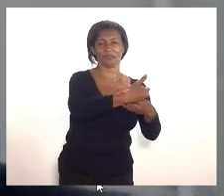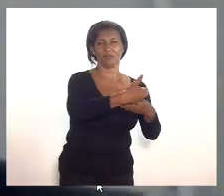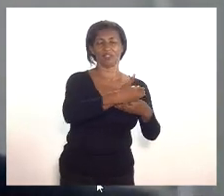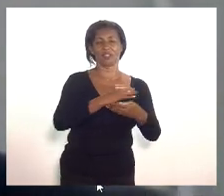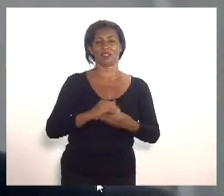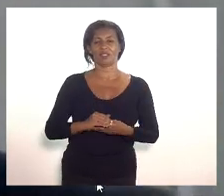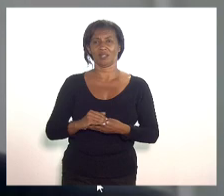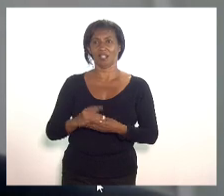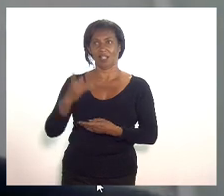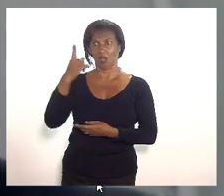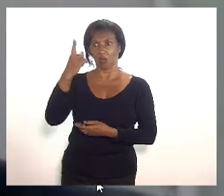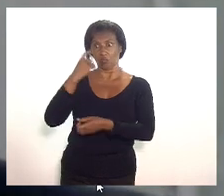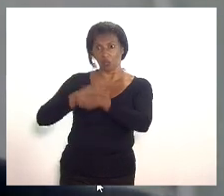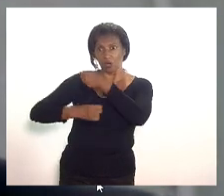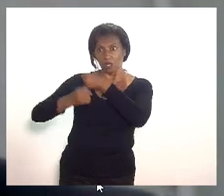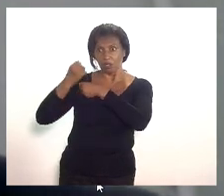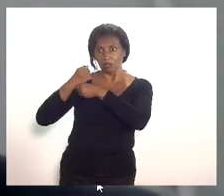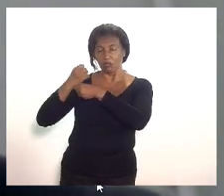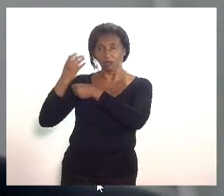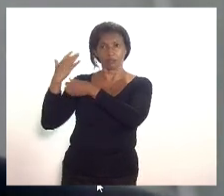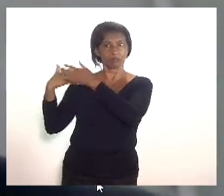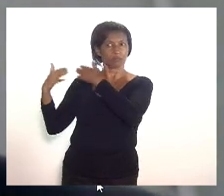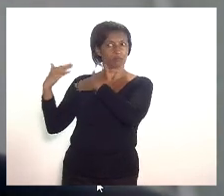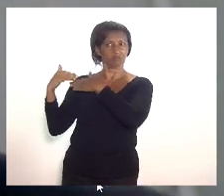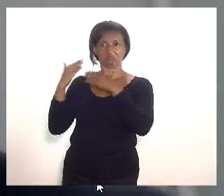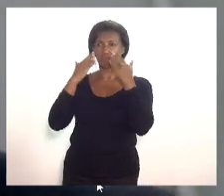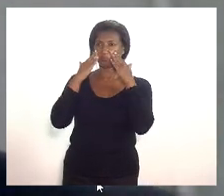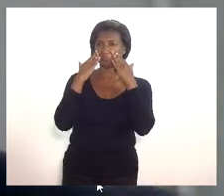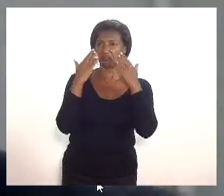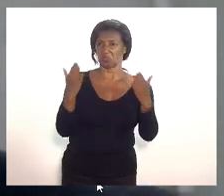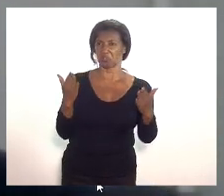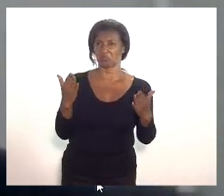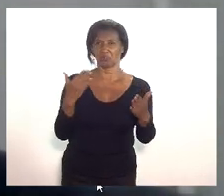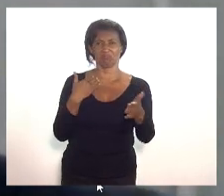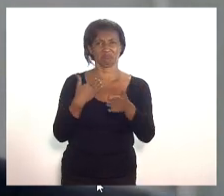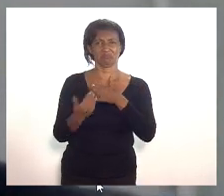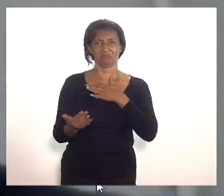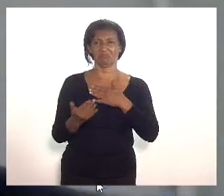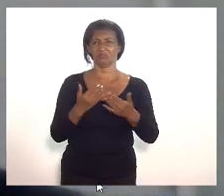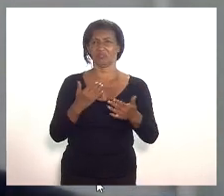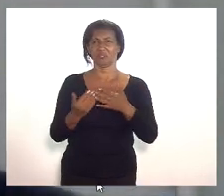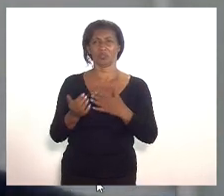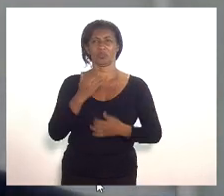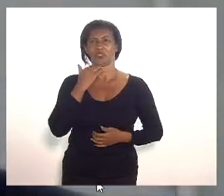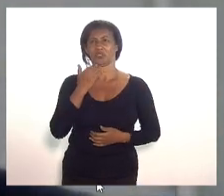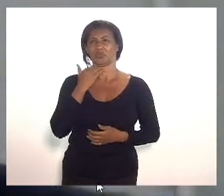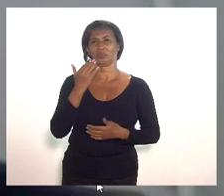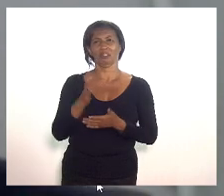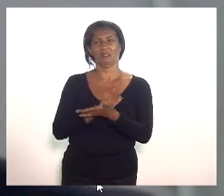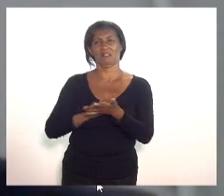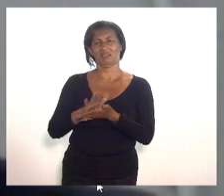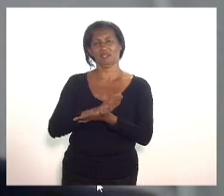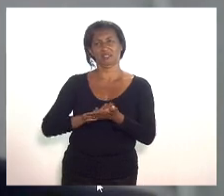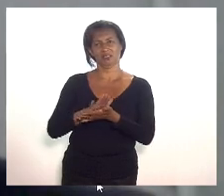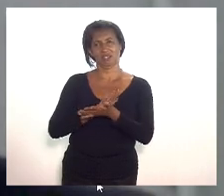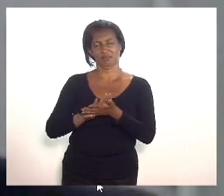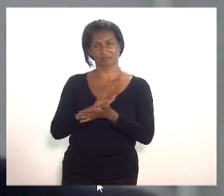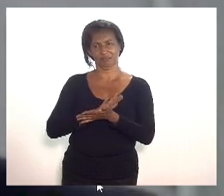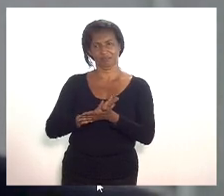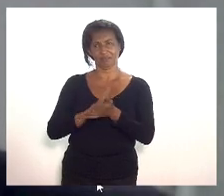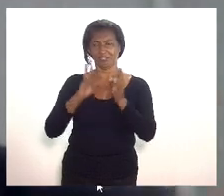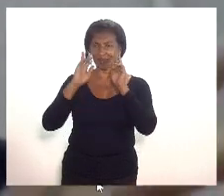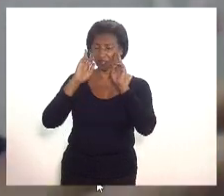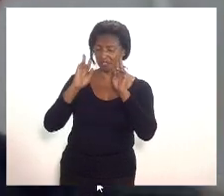há um ano atrás não demonstraram qualquer eficácia na minha cidade tendo em vista que elas